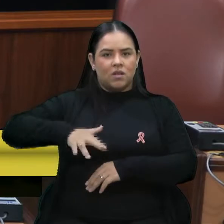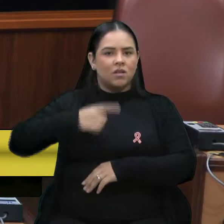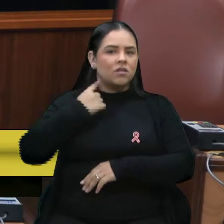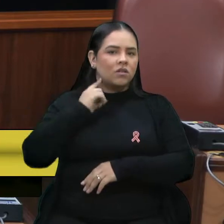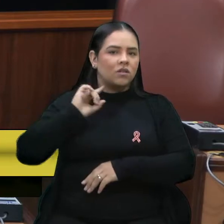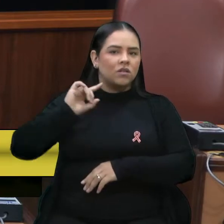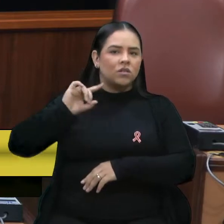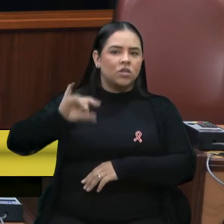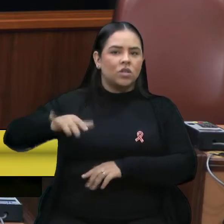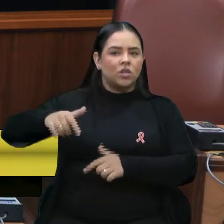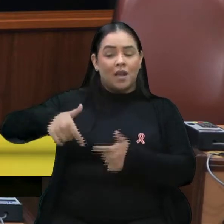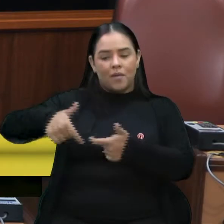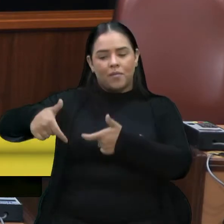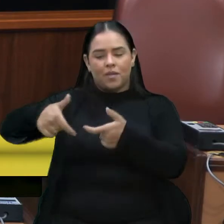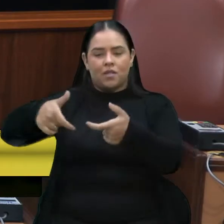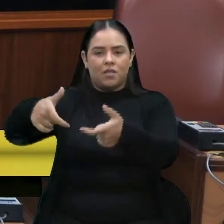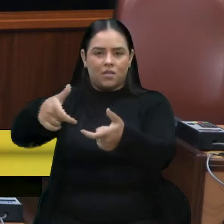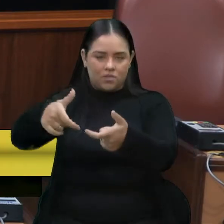Nordeste,